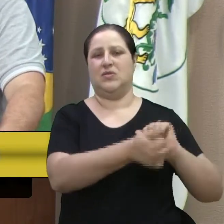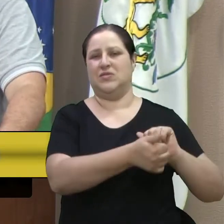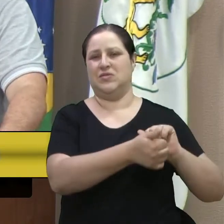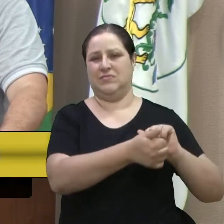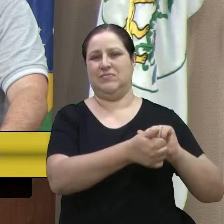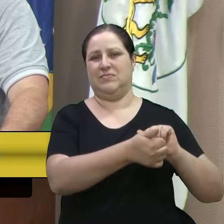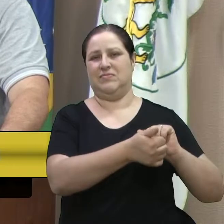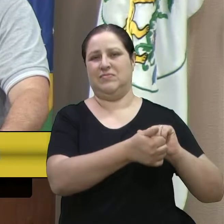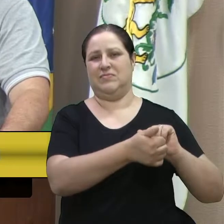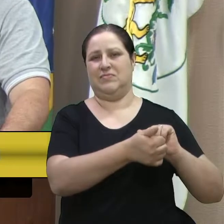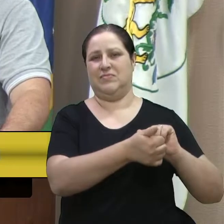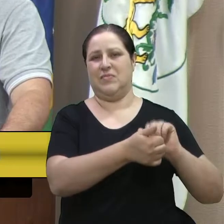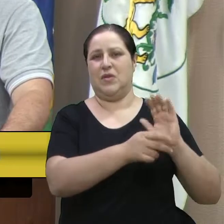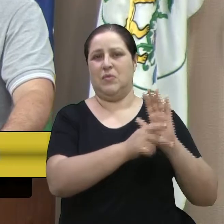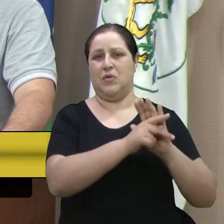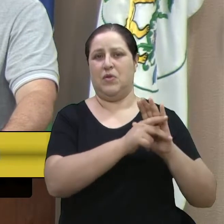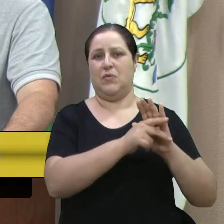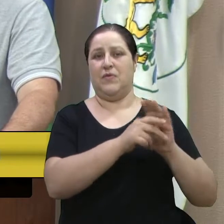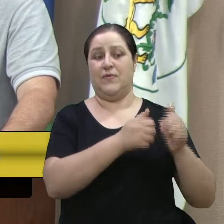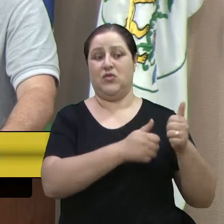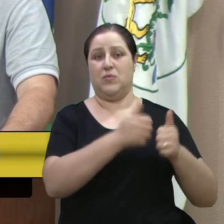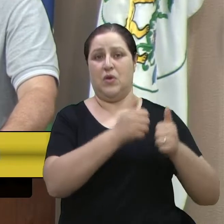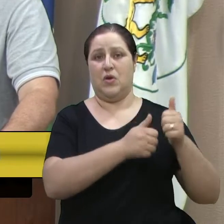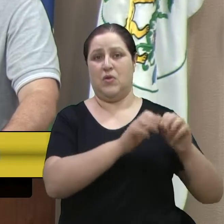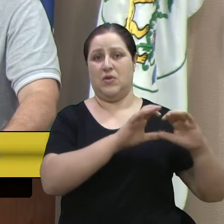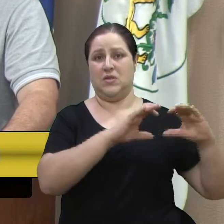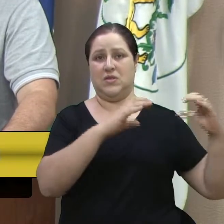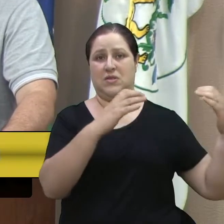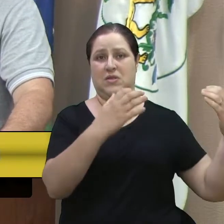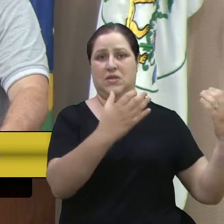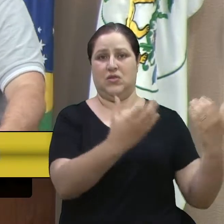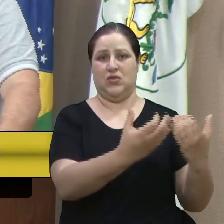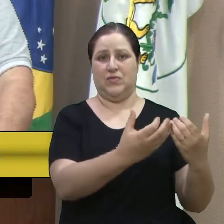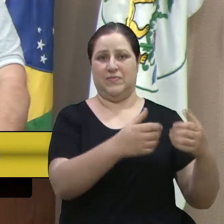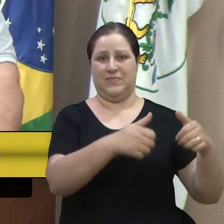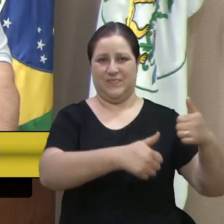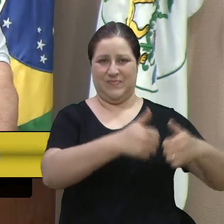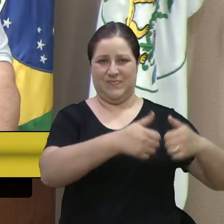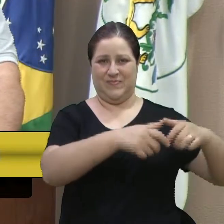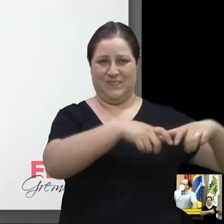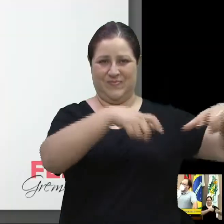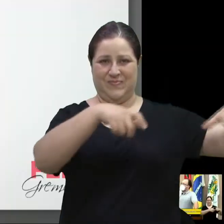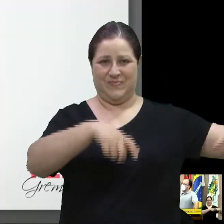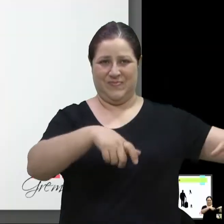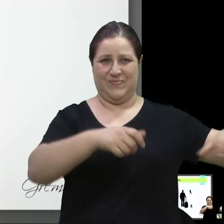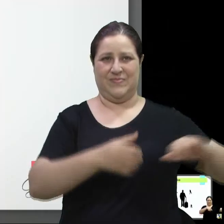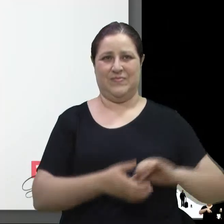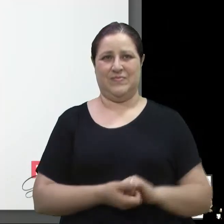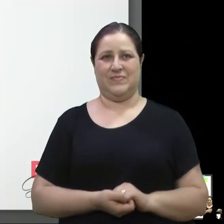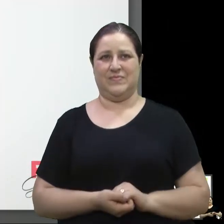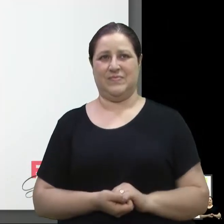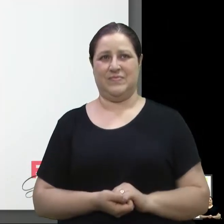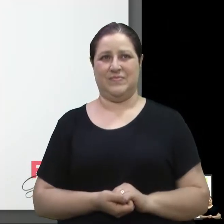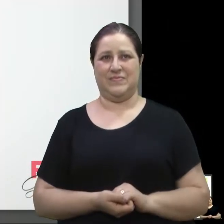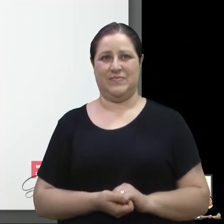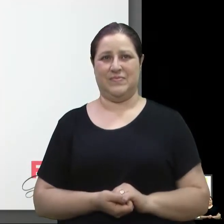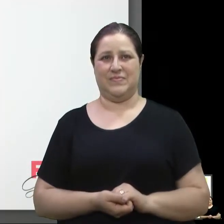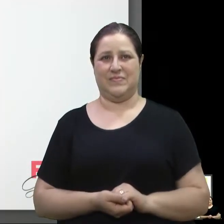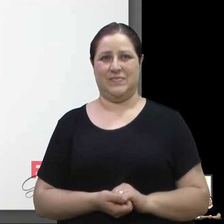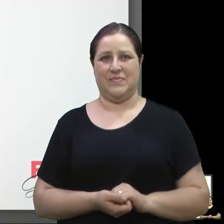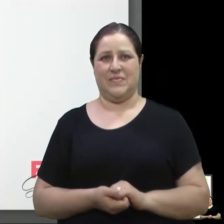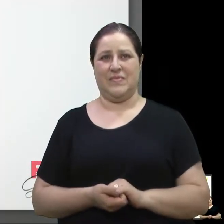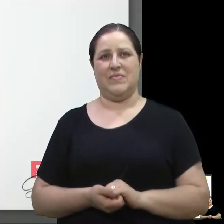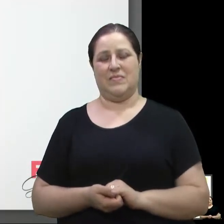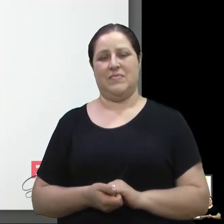dos estádios de futebol. Pode passar, Cleira. Nós recebemos aqui um